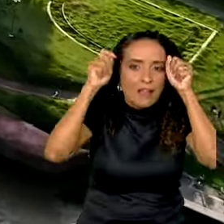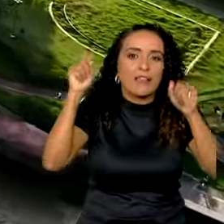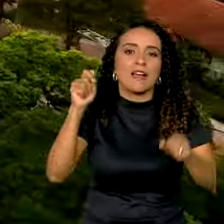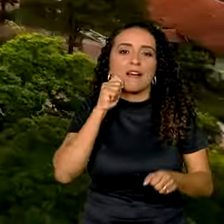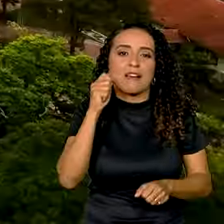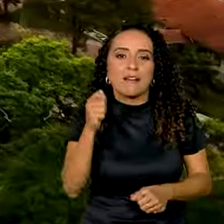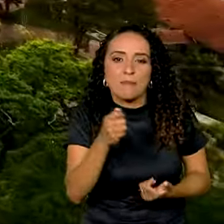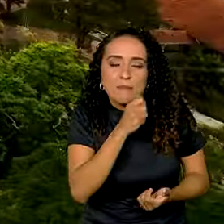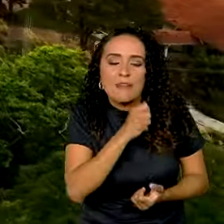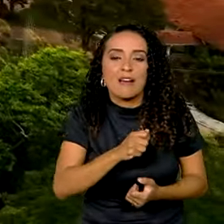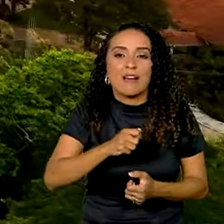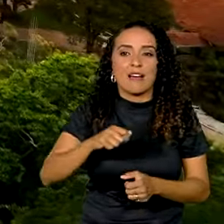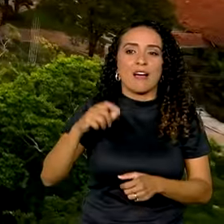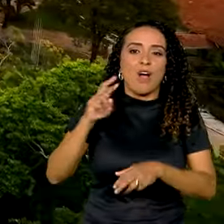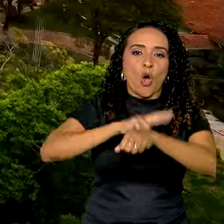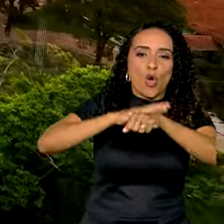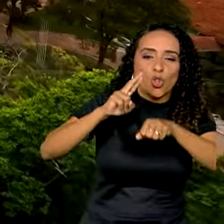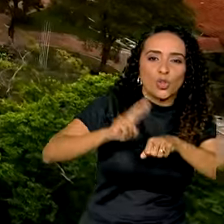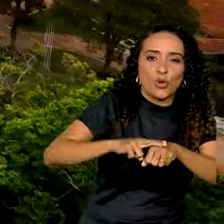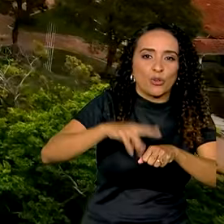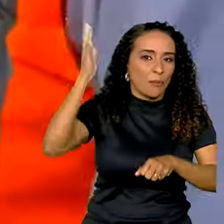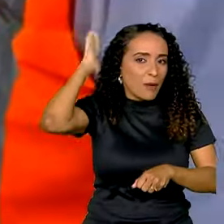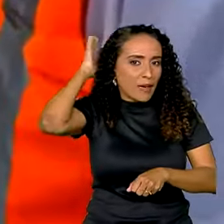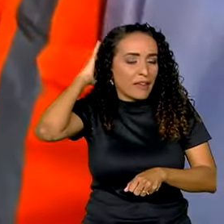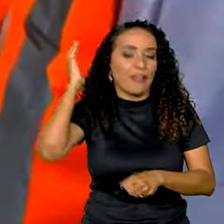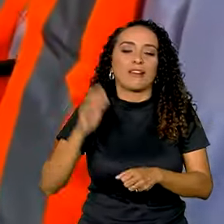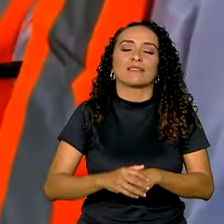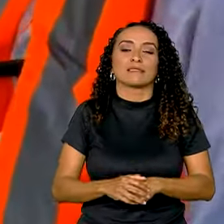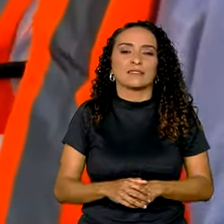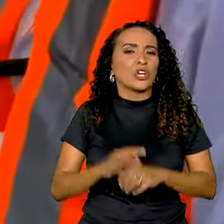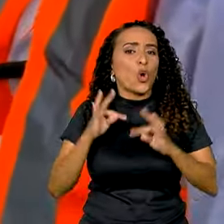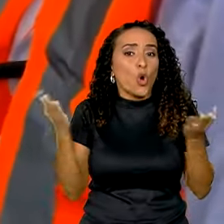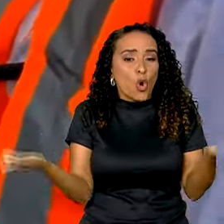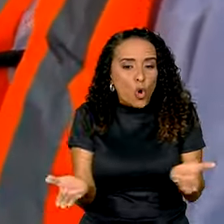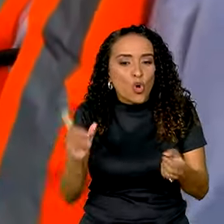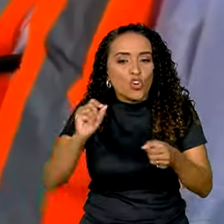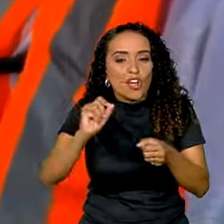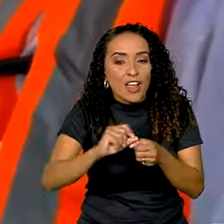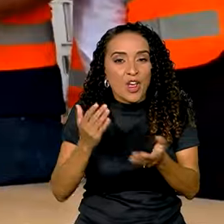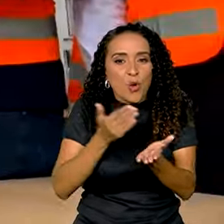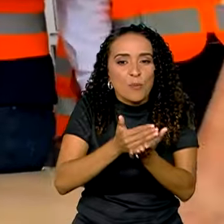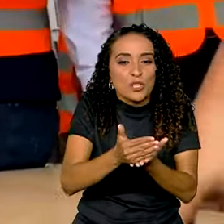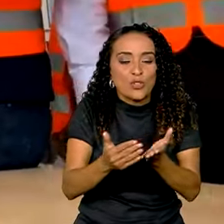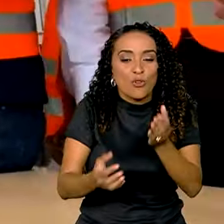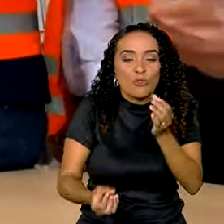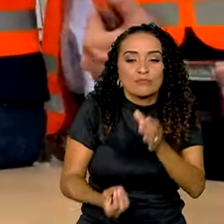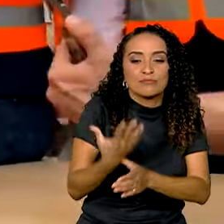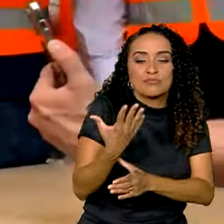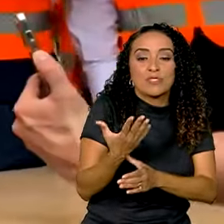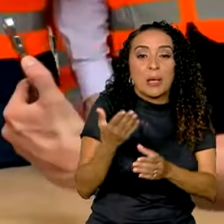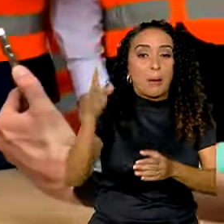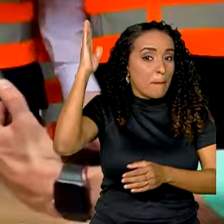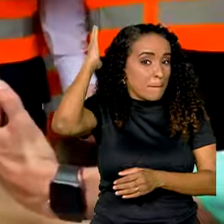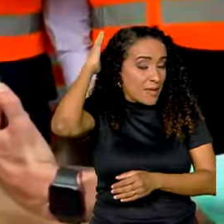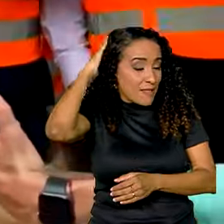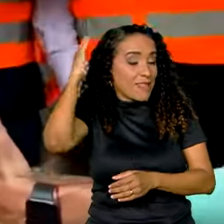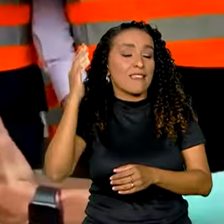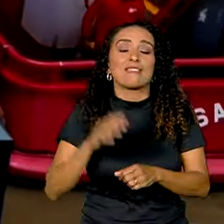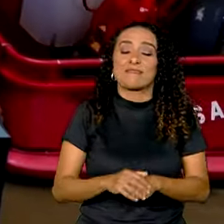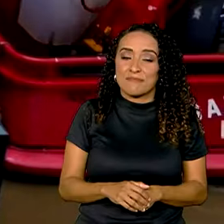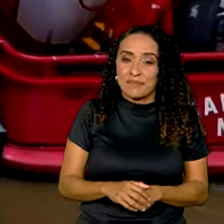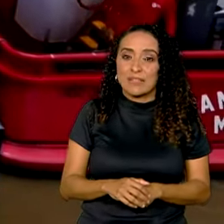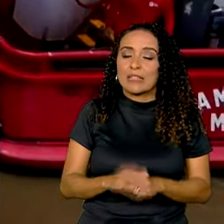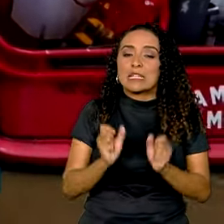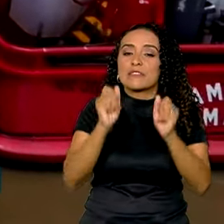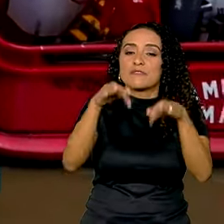Amazonas, Pará, Rondônia e Roraima. Hoje foi a vez de começar a Infovia, que se inicia em Belém, no Pará, e